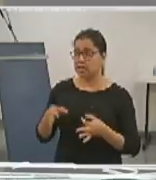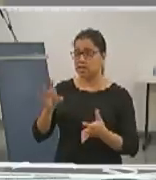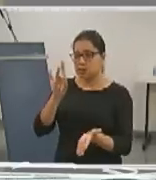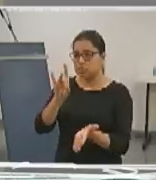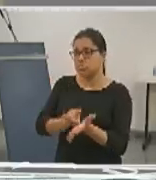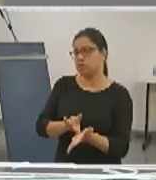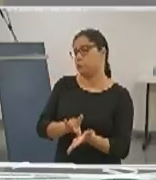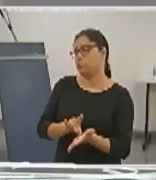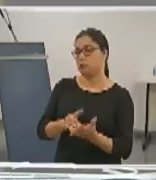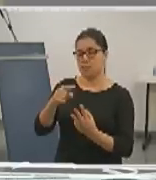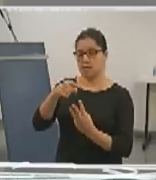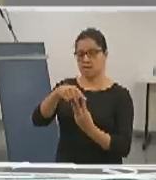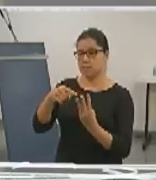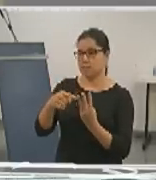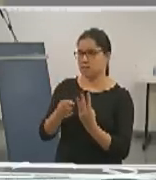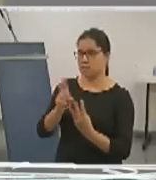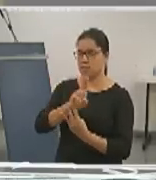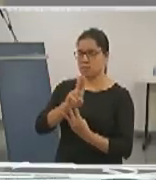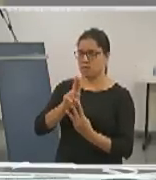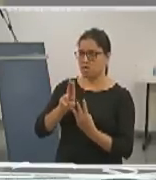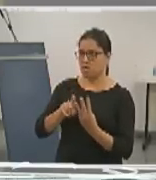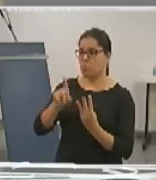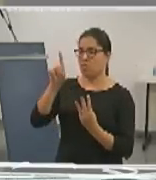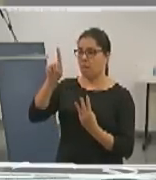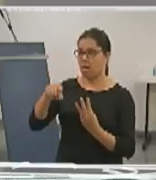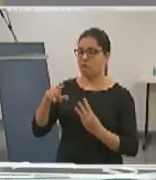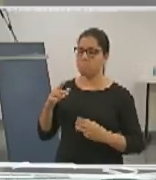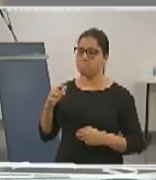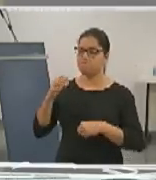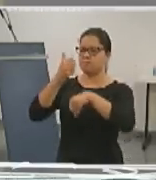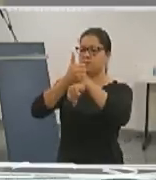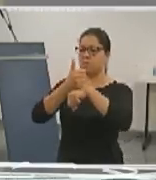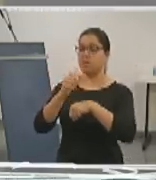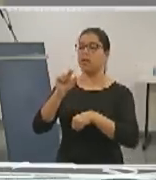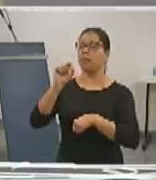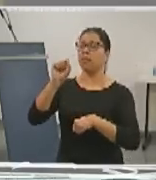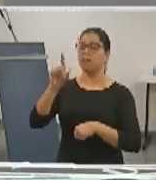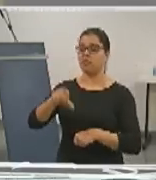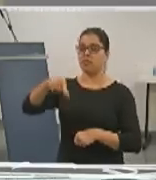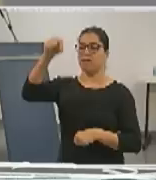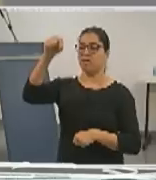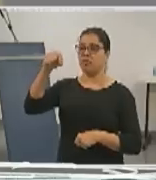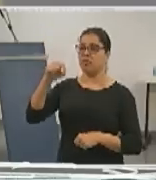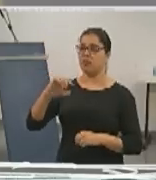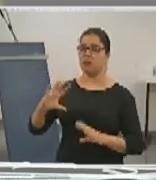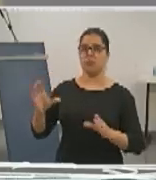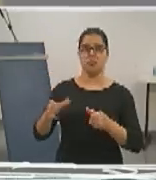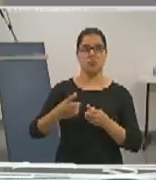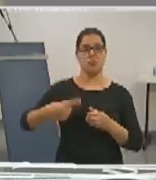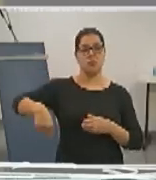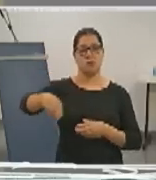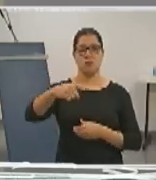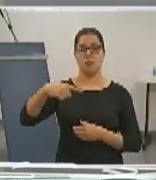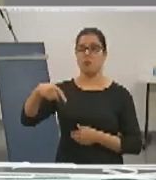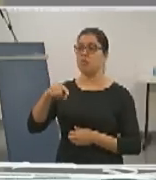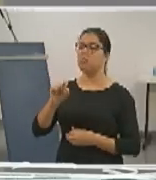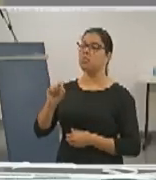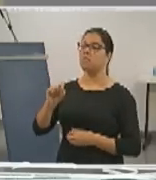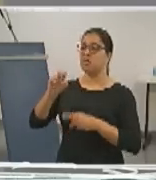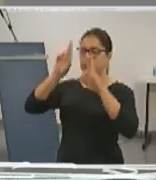tríplice serão exclusivamente da chapa vencedora, ou seja, o colégio eleitoral irá referendar o resultado da consulta.